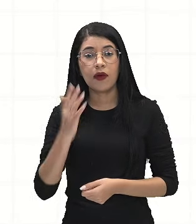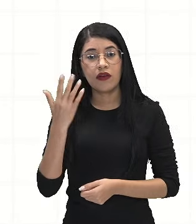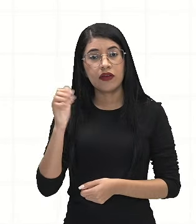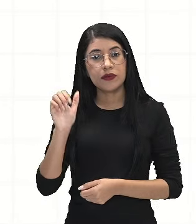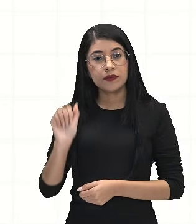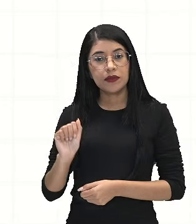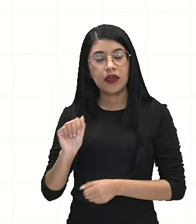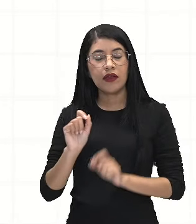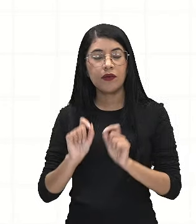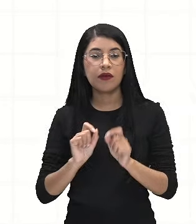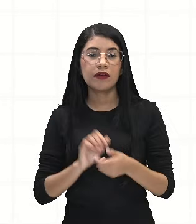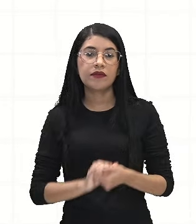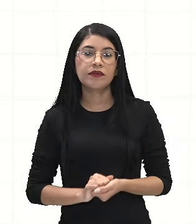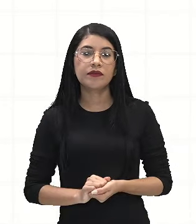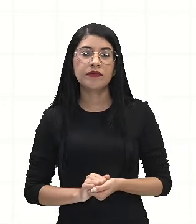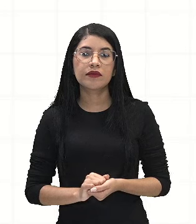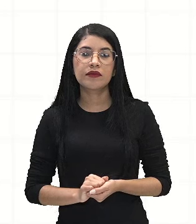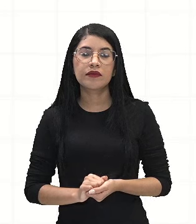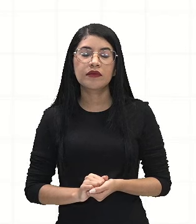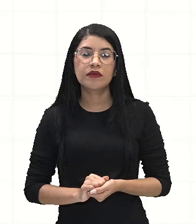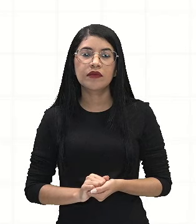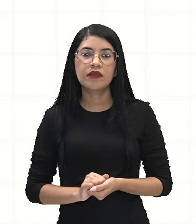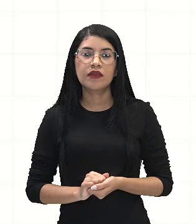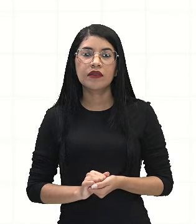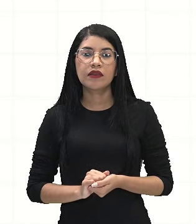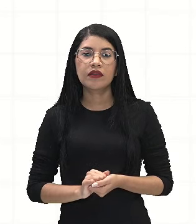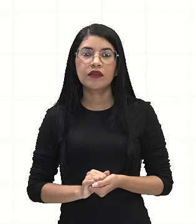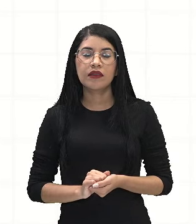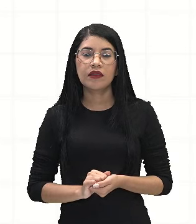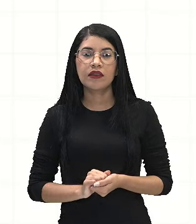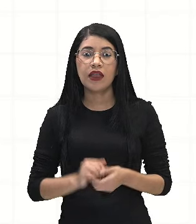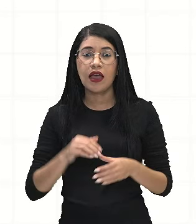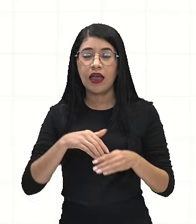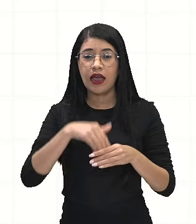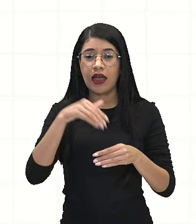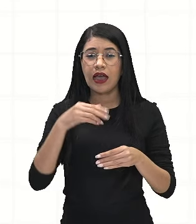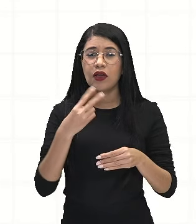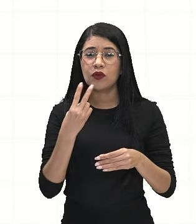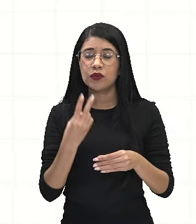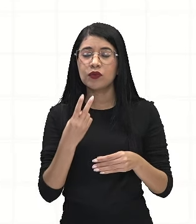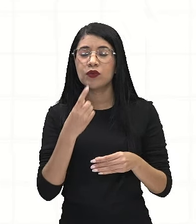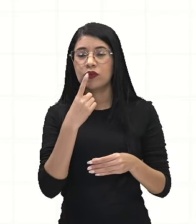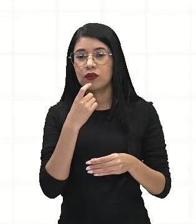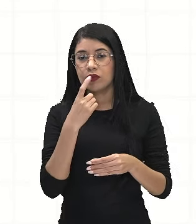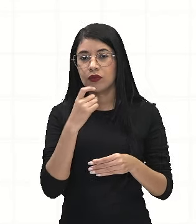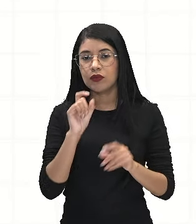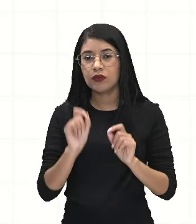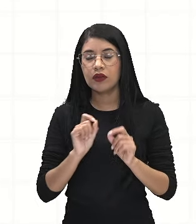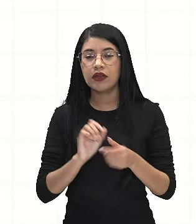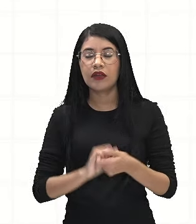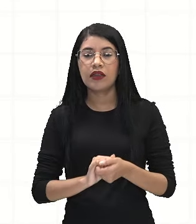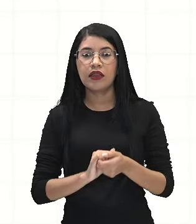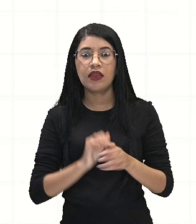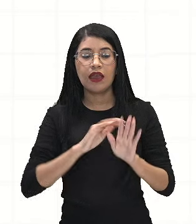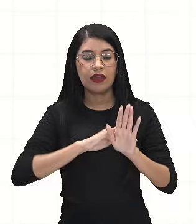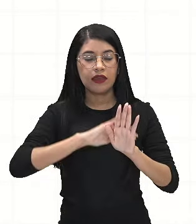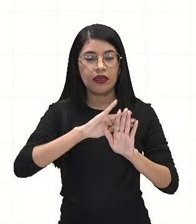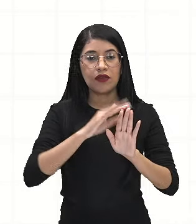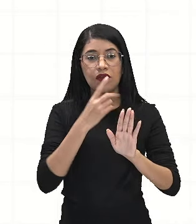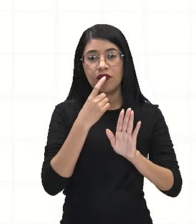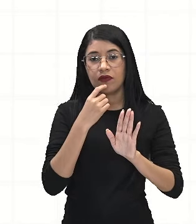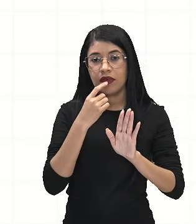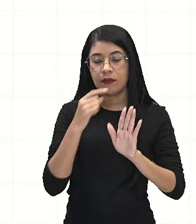seria a carta com duas cores, né? Que é a carta que tem uma face vermelha e